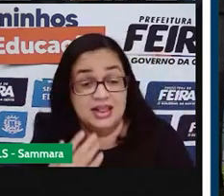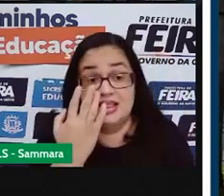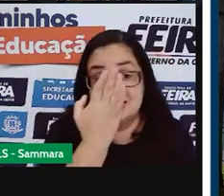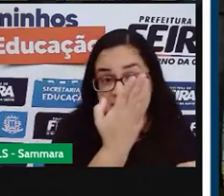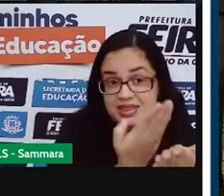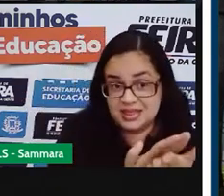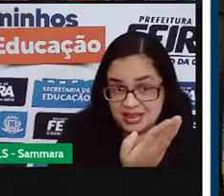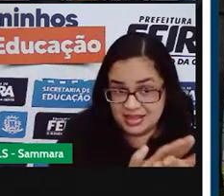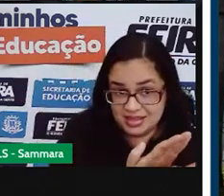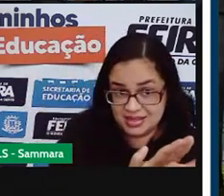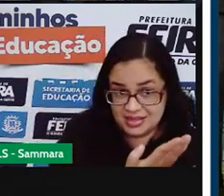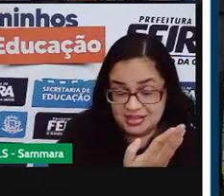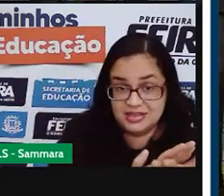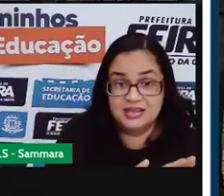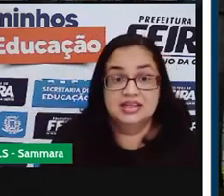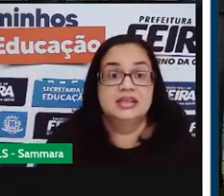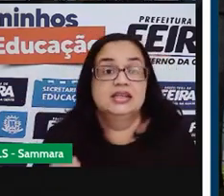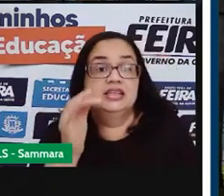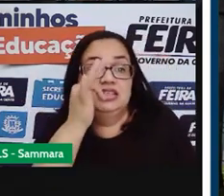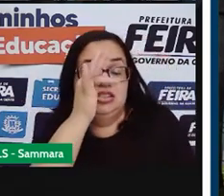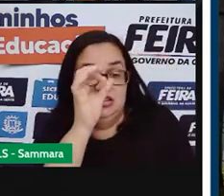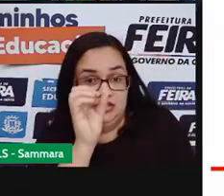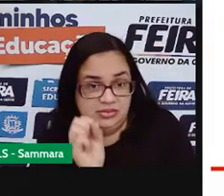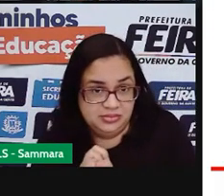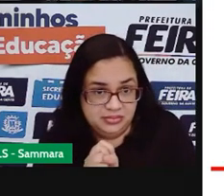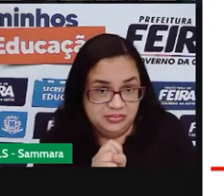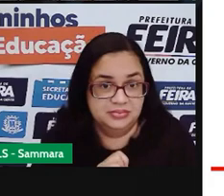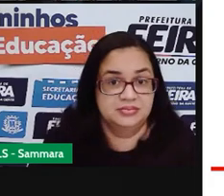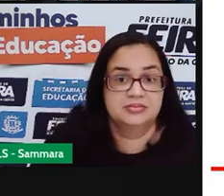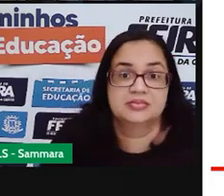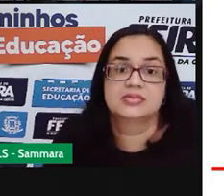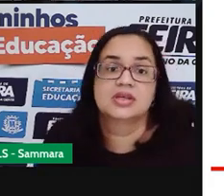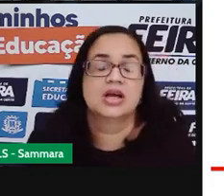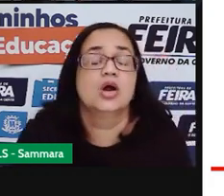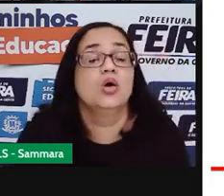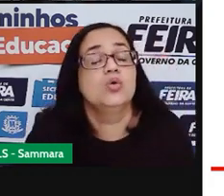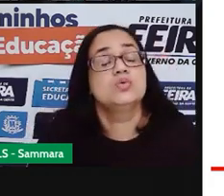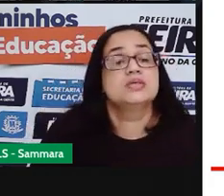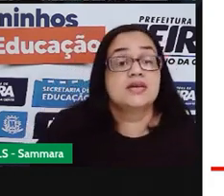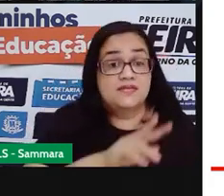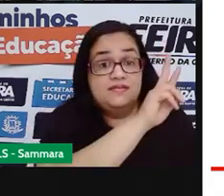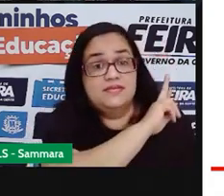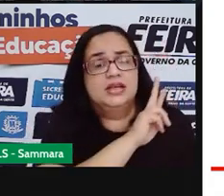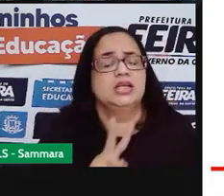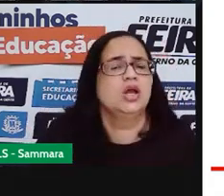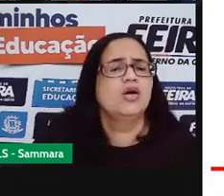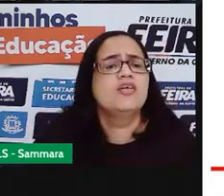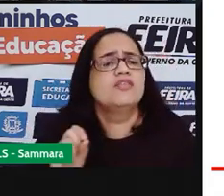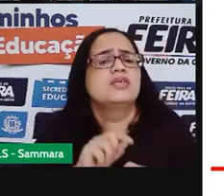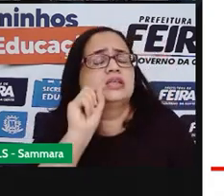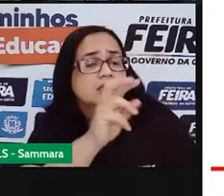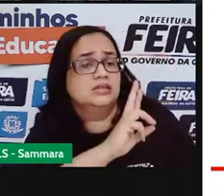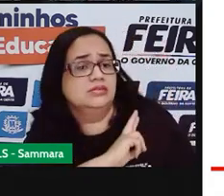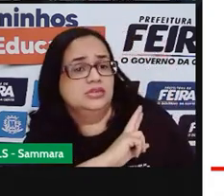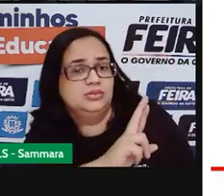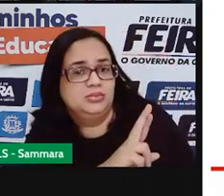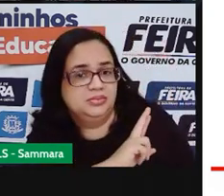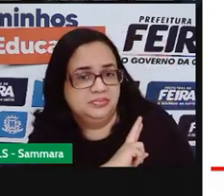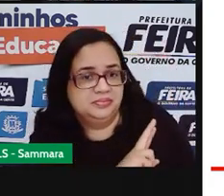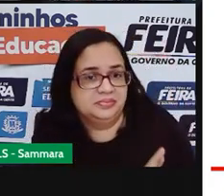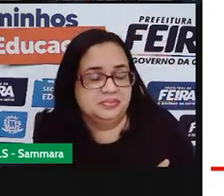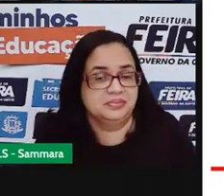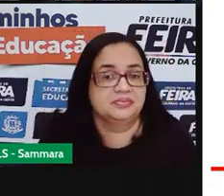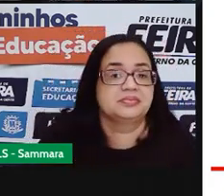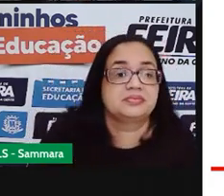foram retiradas do Memorial de Feira. Os vereadores e as suas responsabilidades.